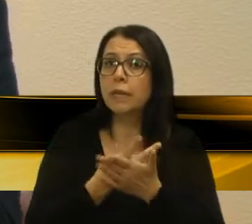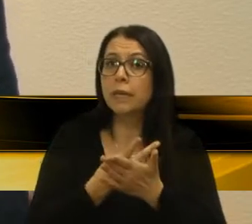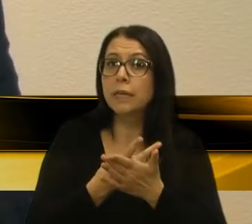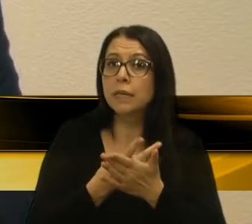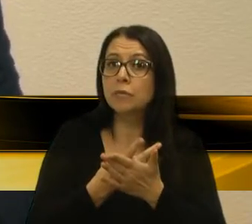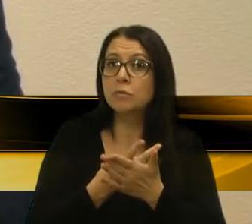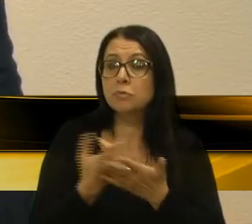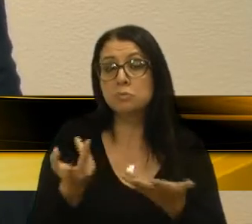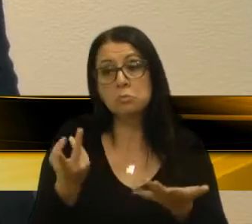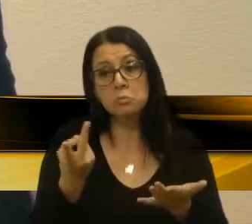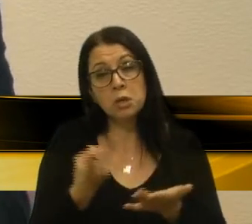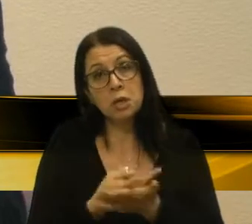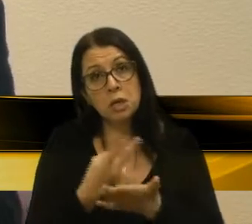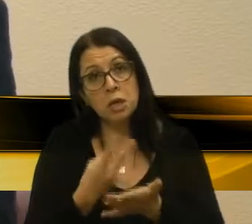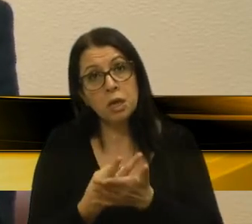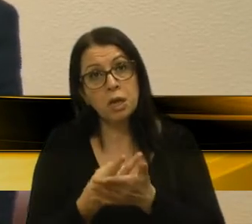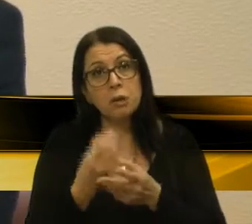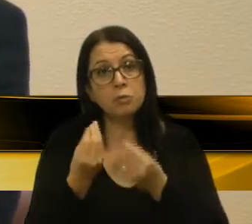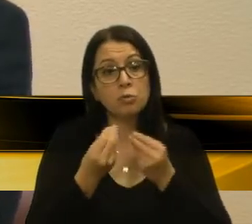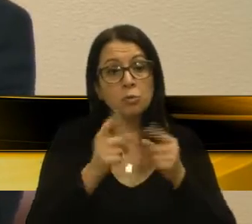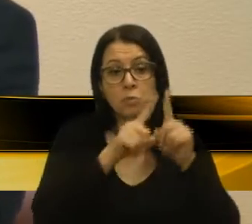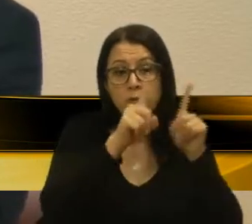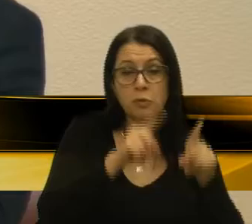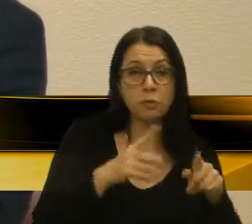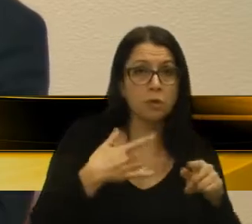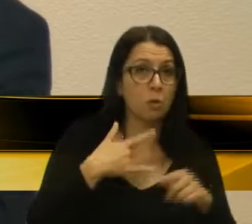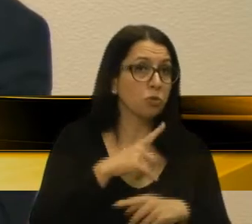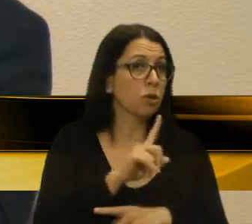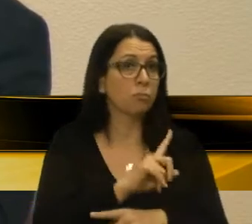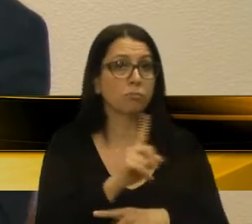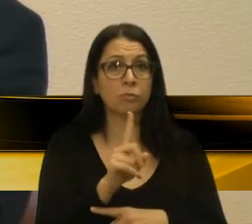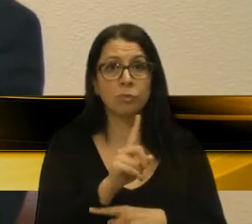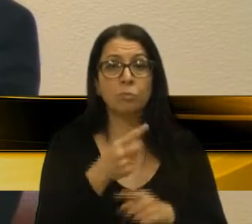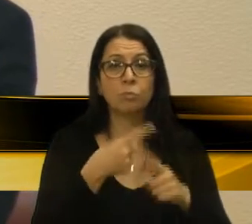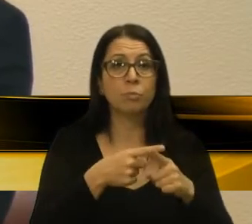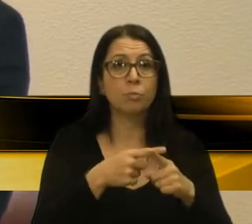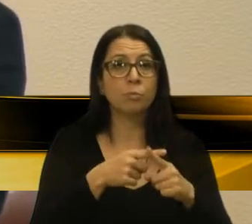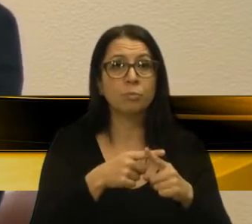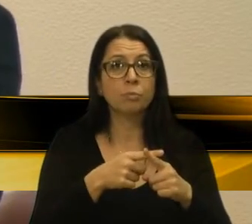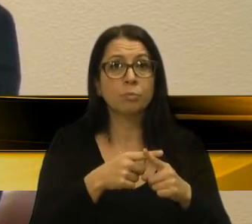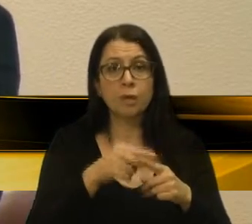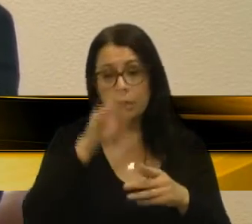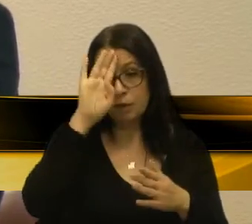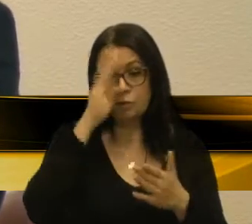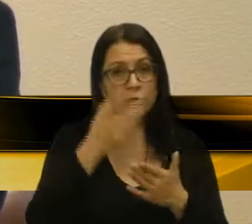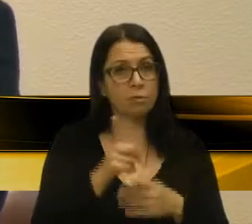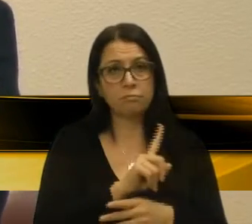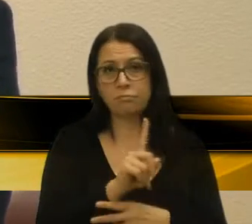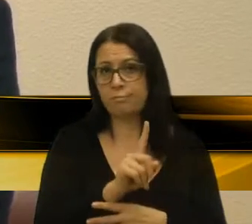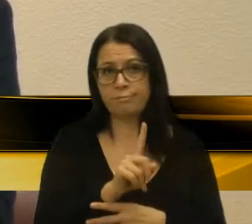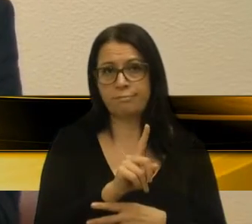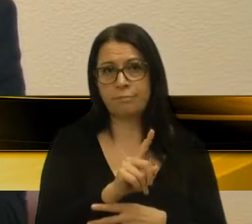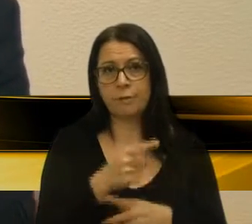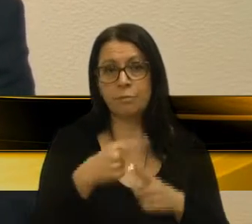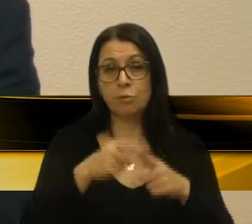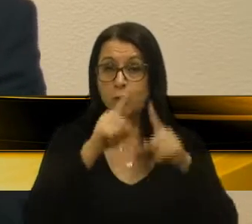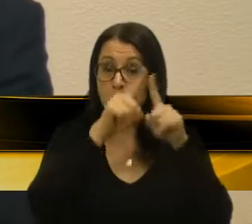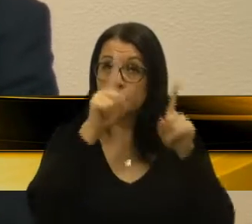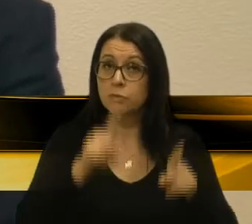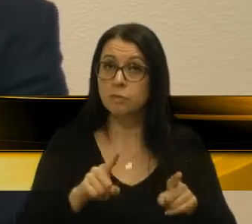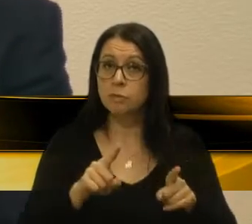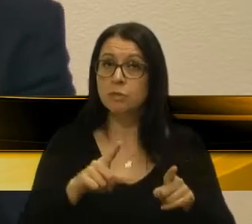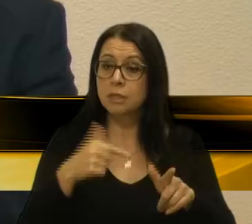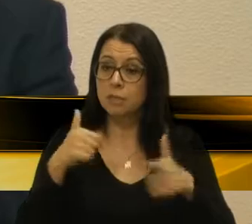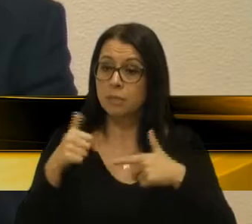É má fé do servidor da área de saúde? Não, porque os servidores, não acredito que seja isso, porque os servidores que